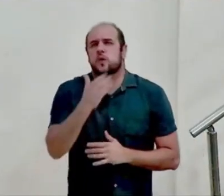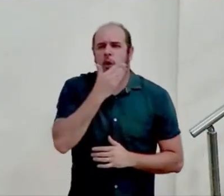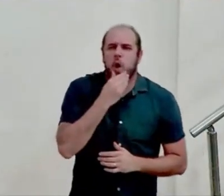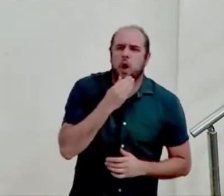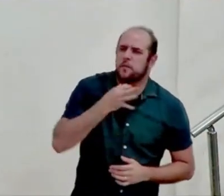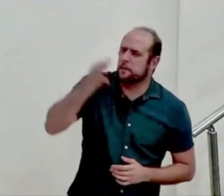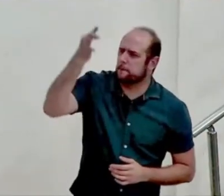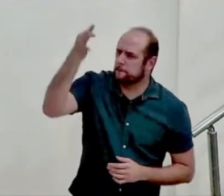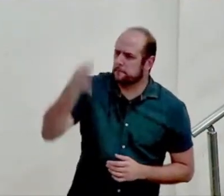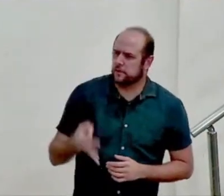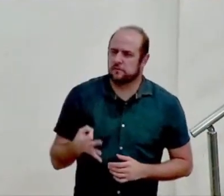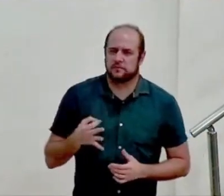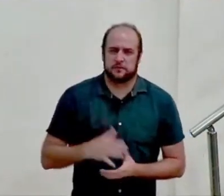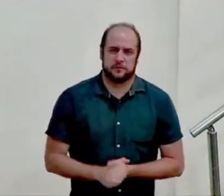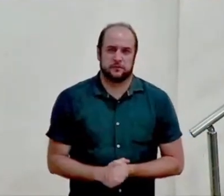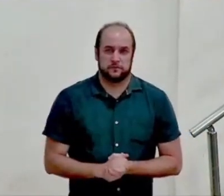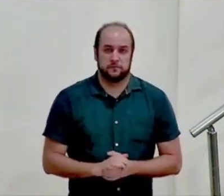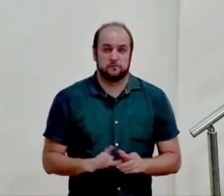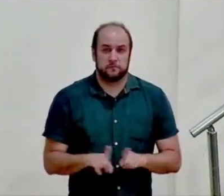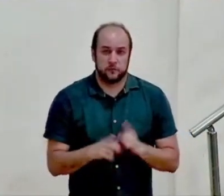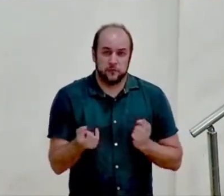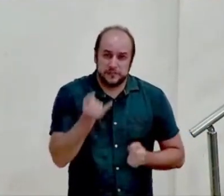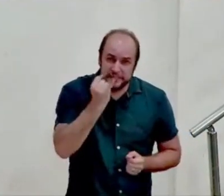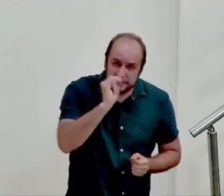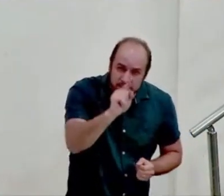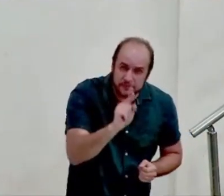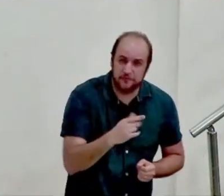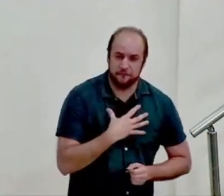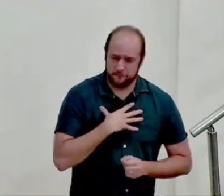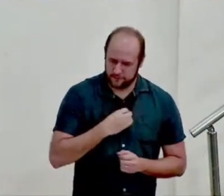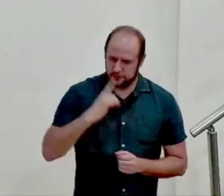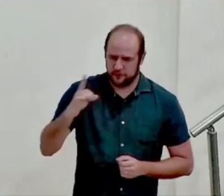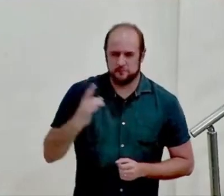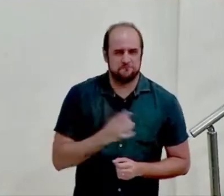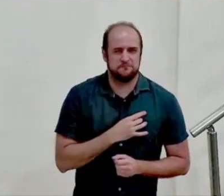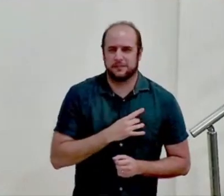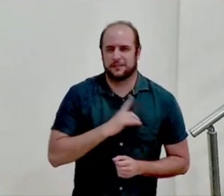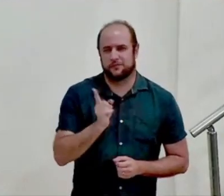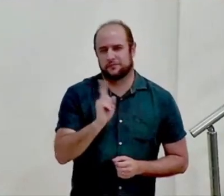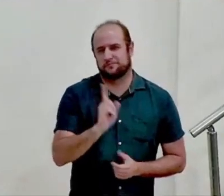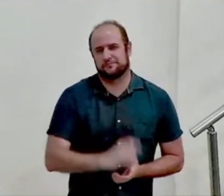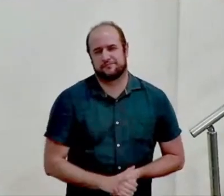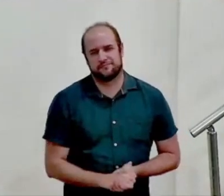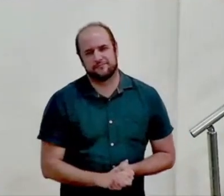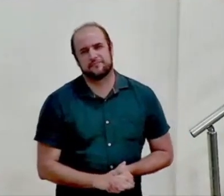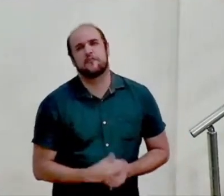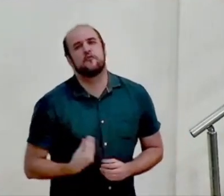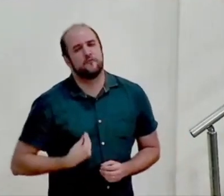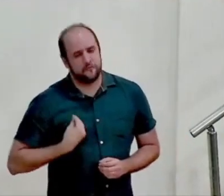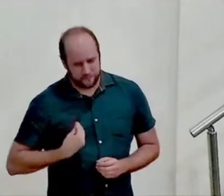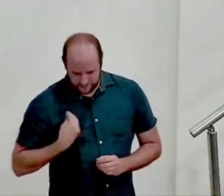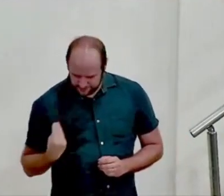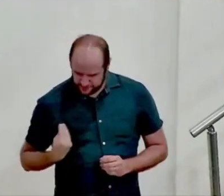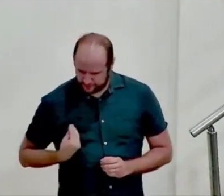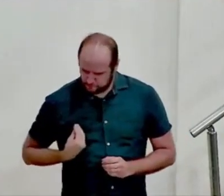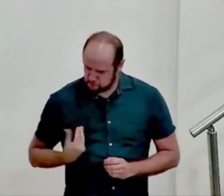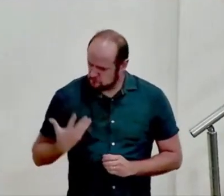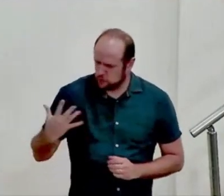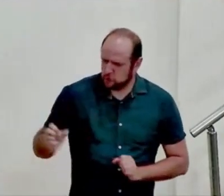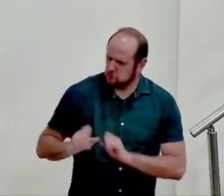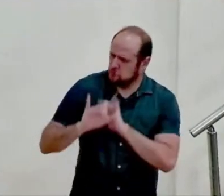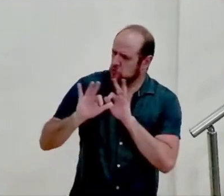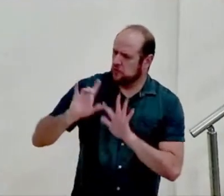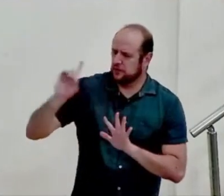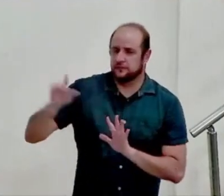perfeito então se você é filho de Deus não tenha medo dele viva para a glória dele a sua